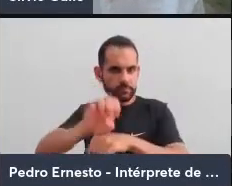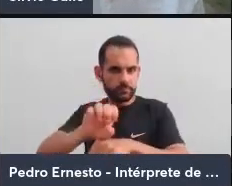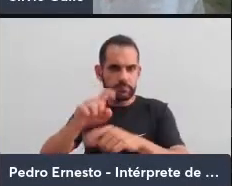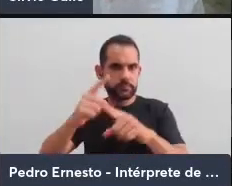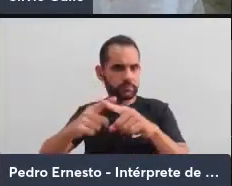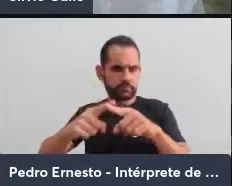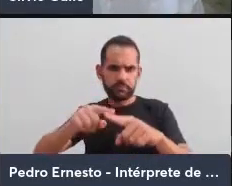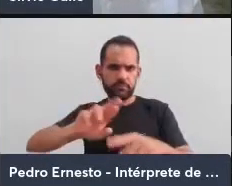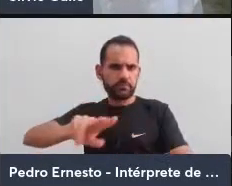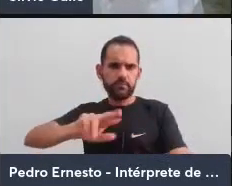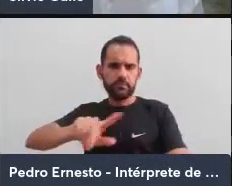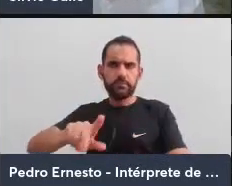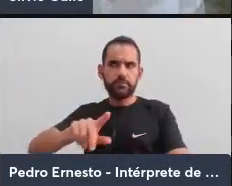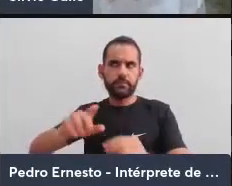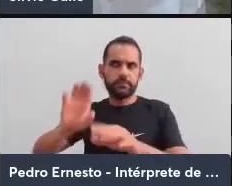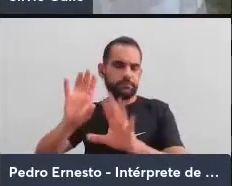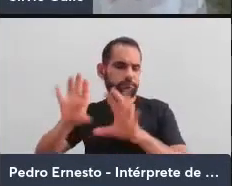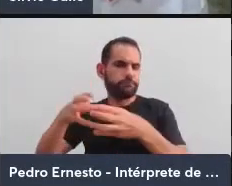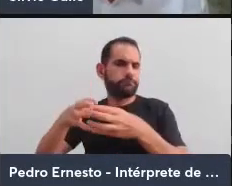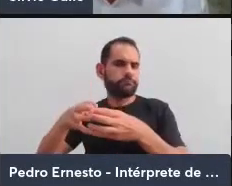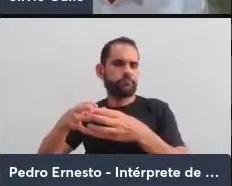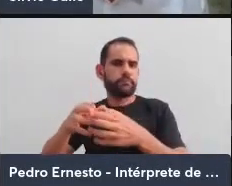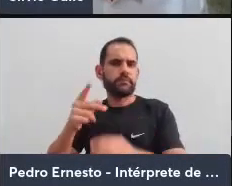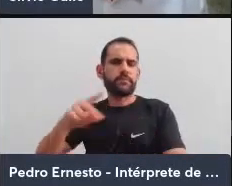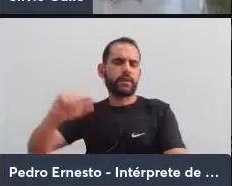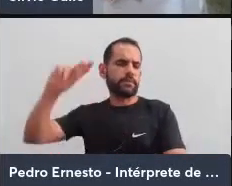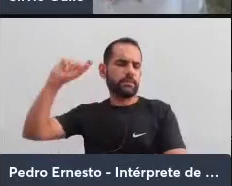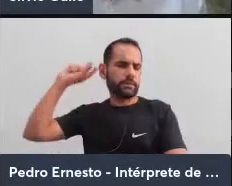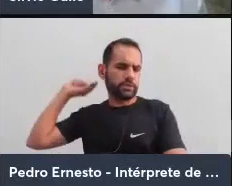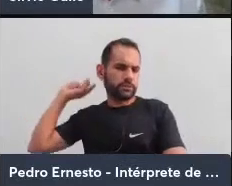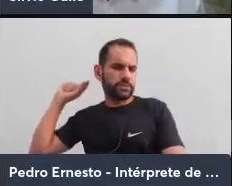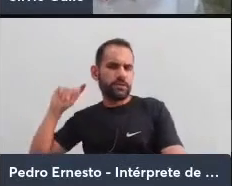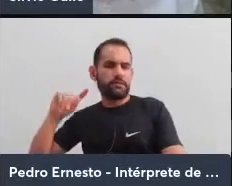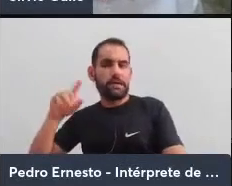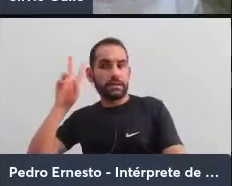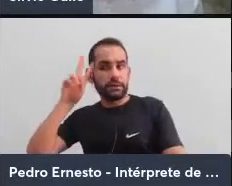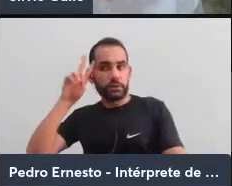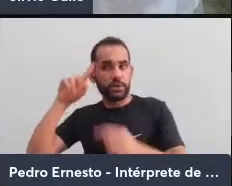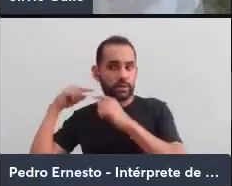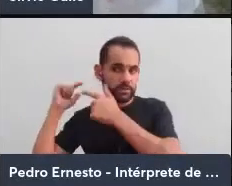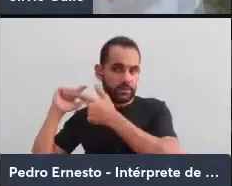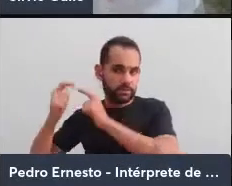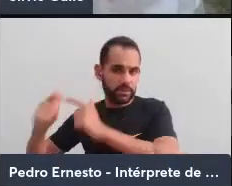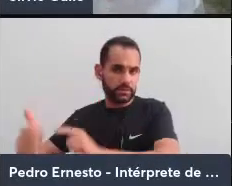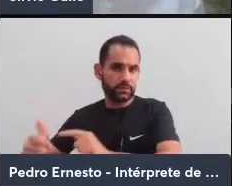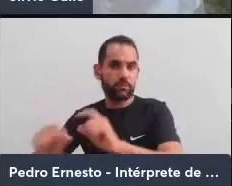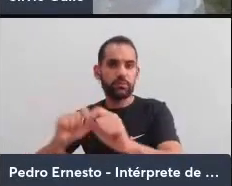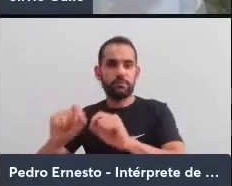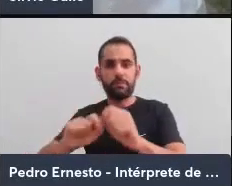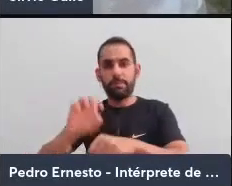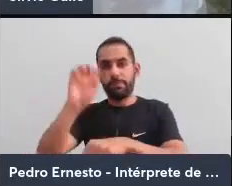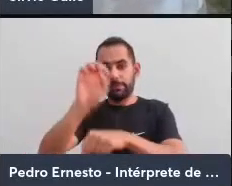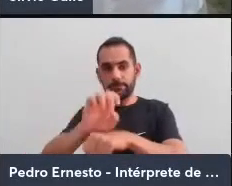elas eram comunidades primitivas, porque a história tradicional nos diz que o Estado é a forma da